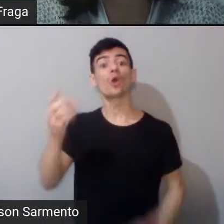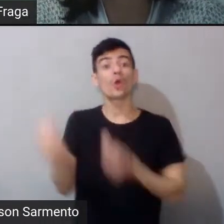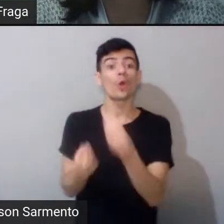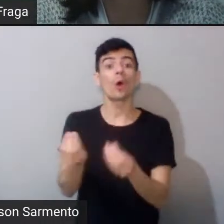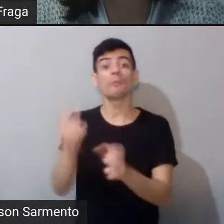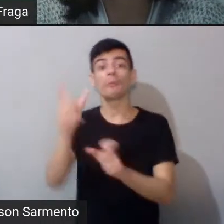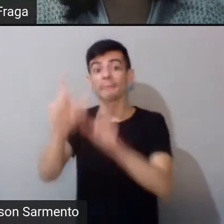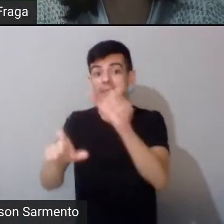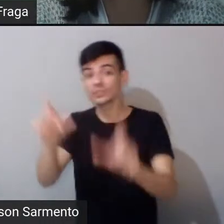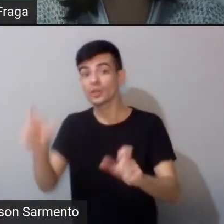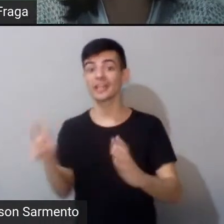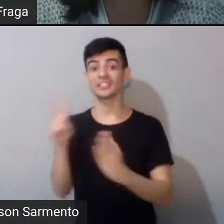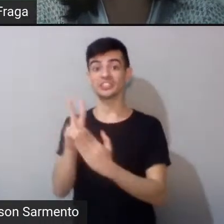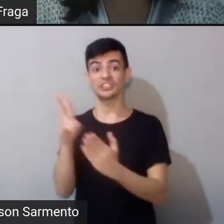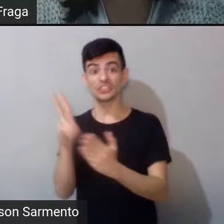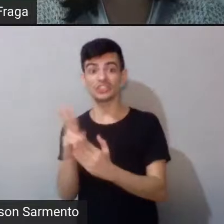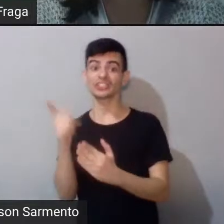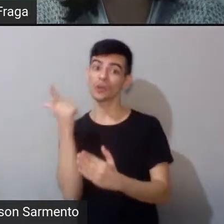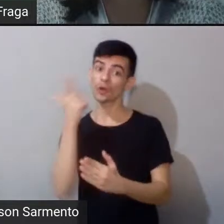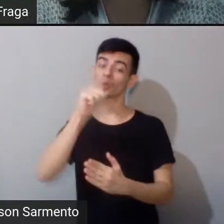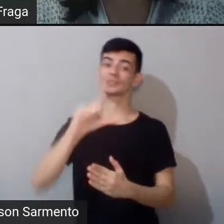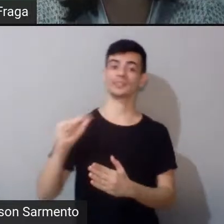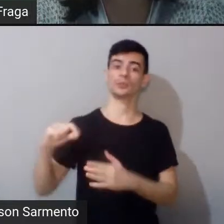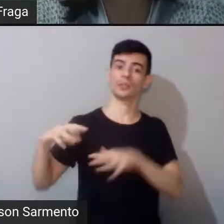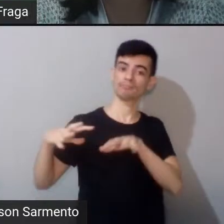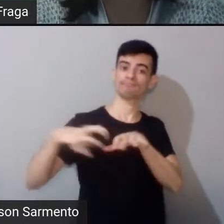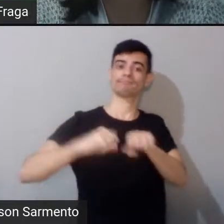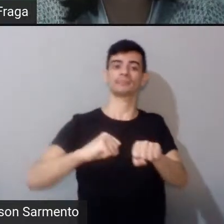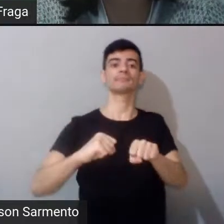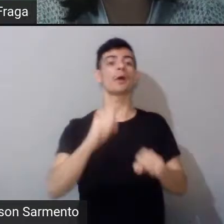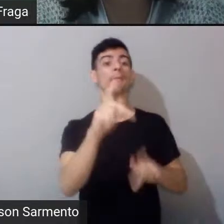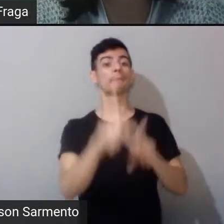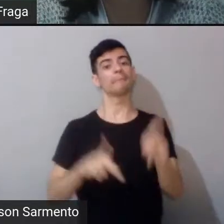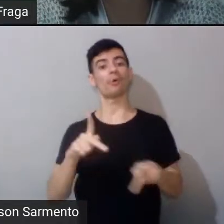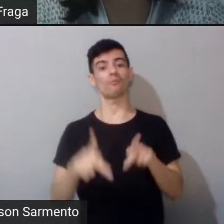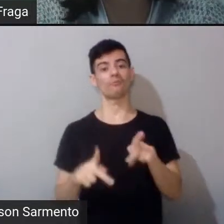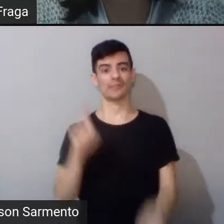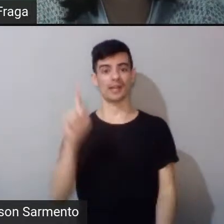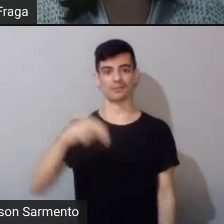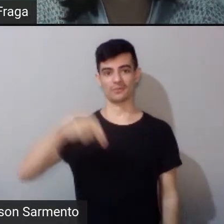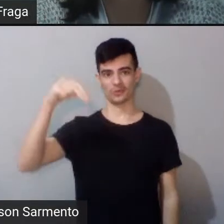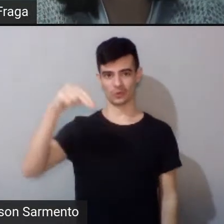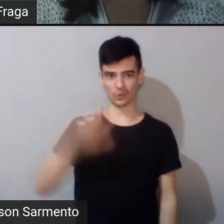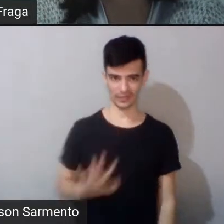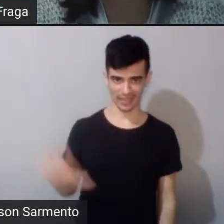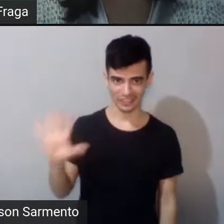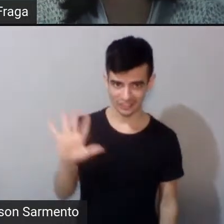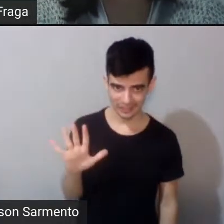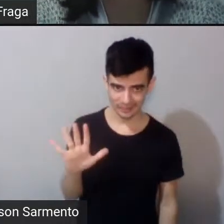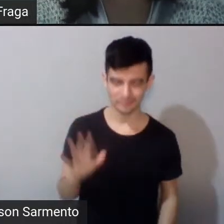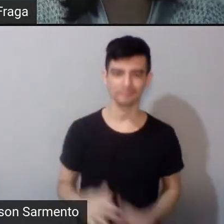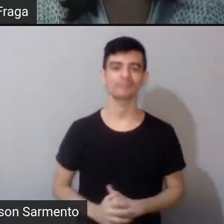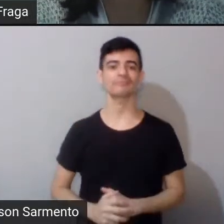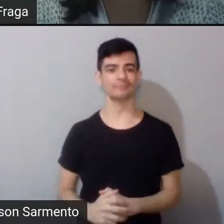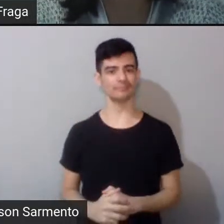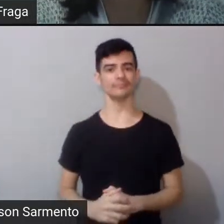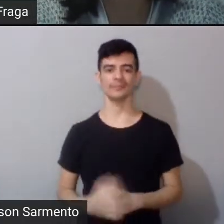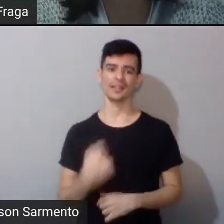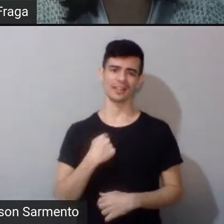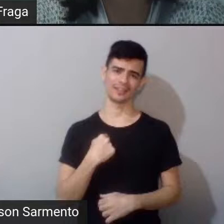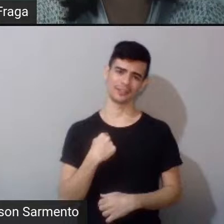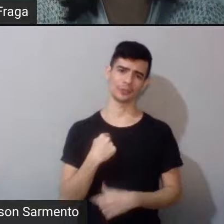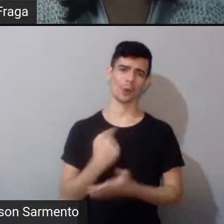partir das retomadas dos povos no Nordeste. Porque aqui no Nordeste, como eu falei no começo,